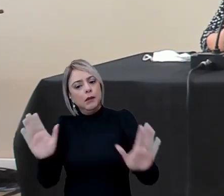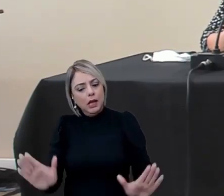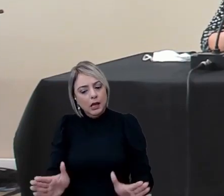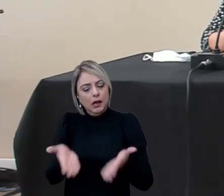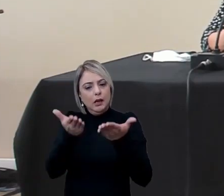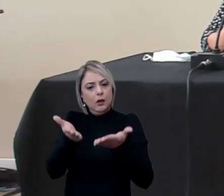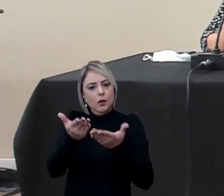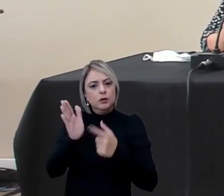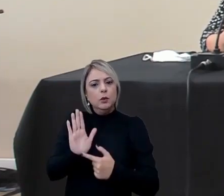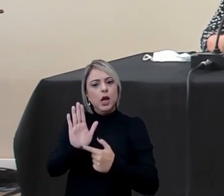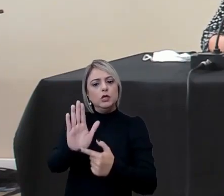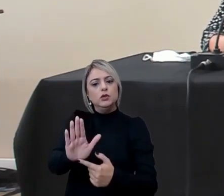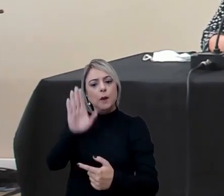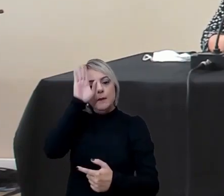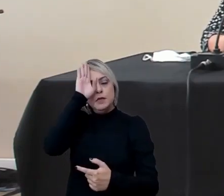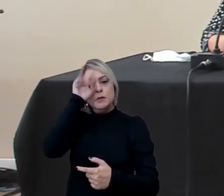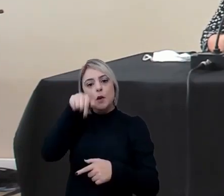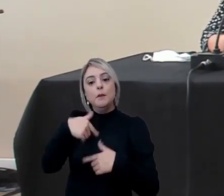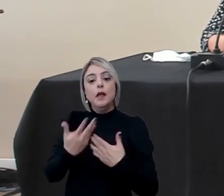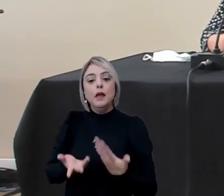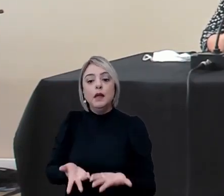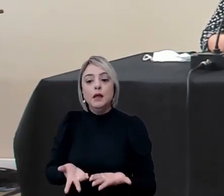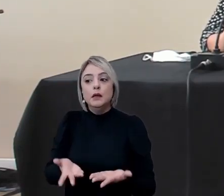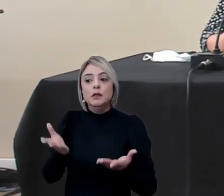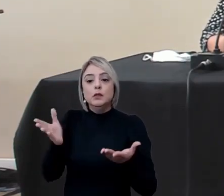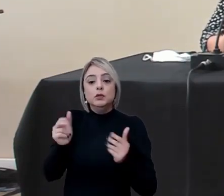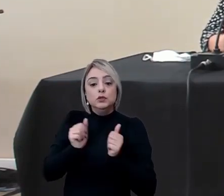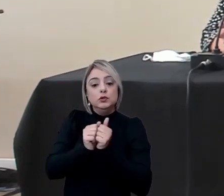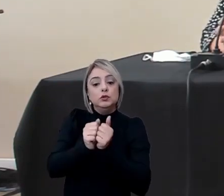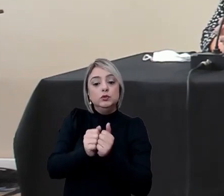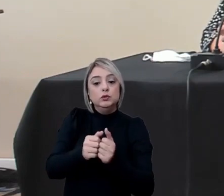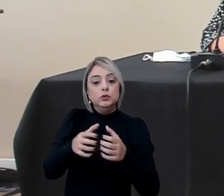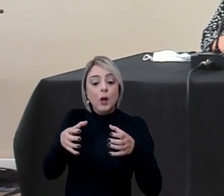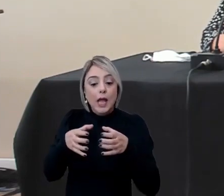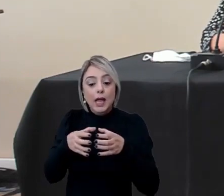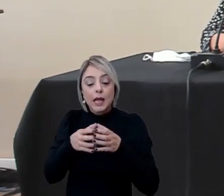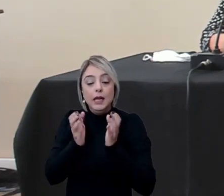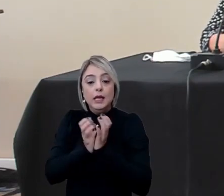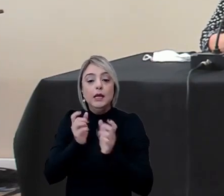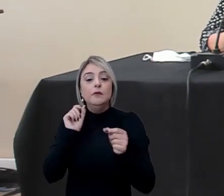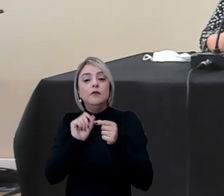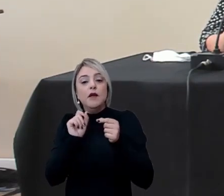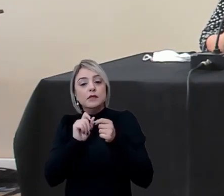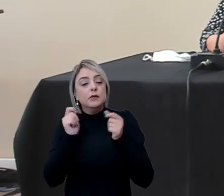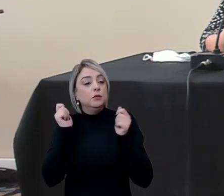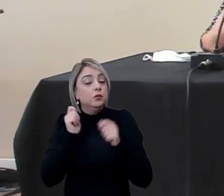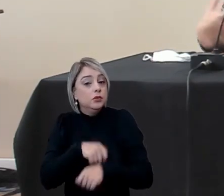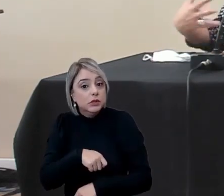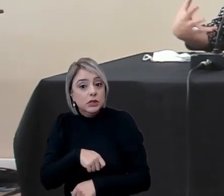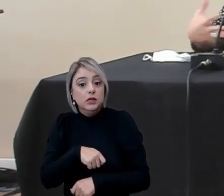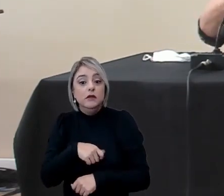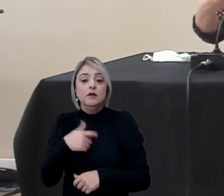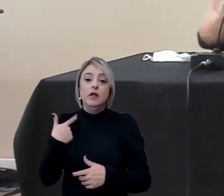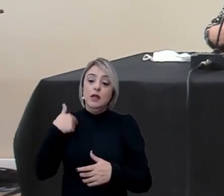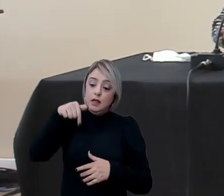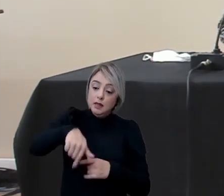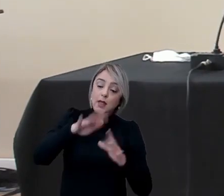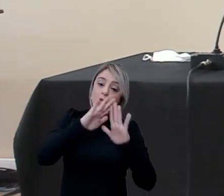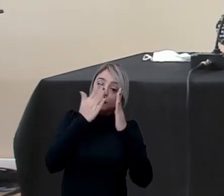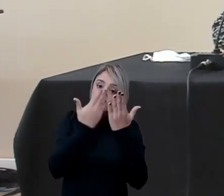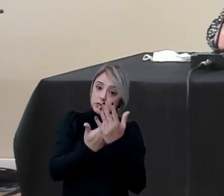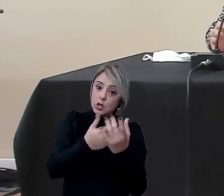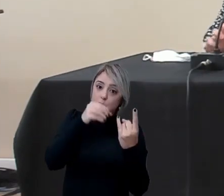contribuem principalmente que vem junto com toda essa equipe fazendo possível que essa escola